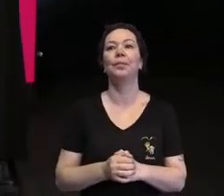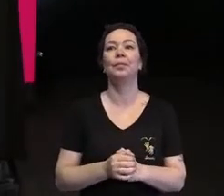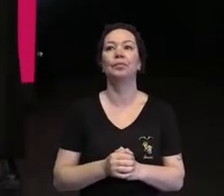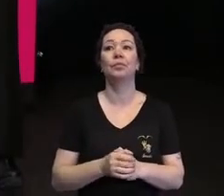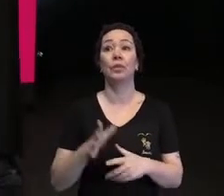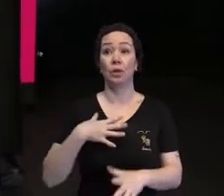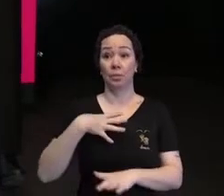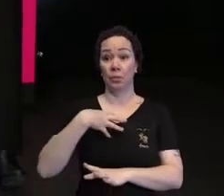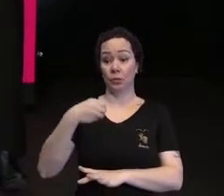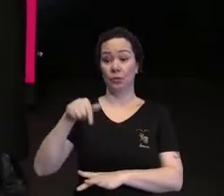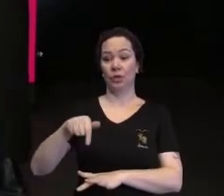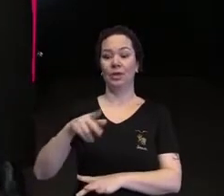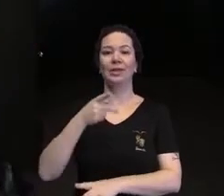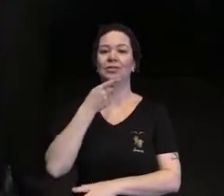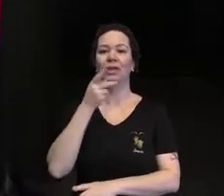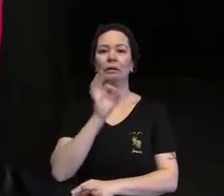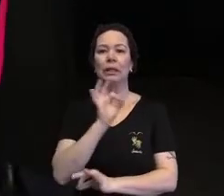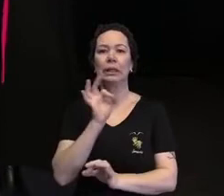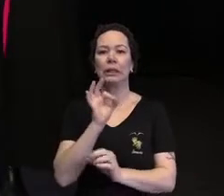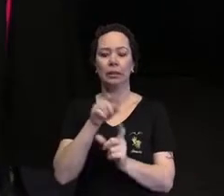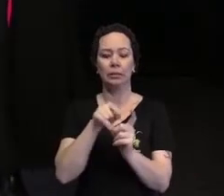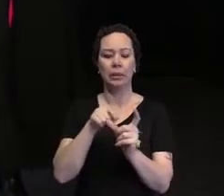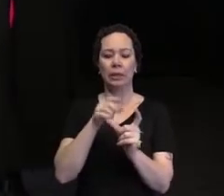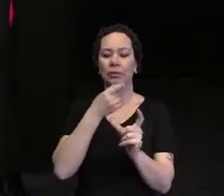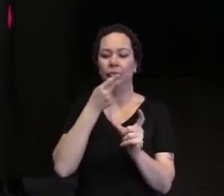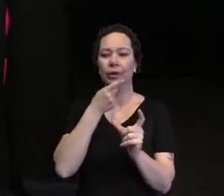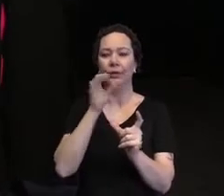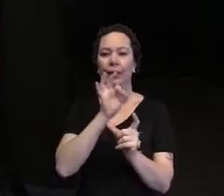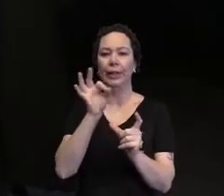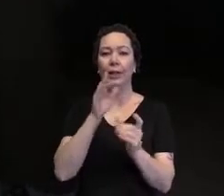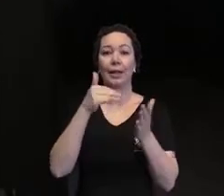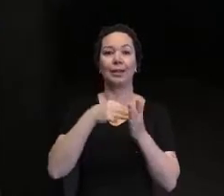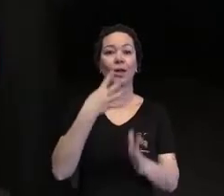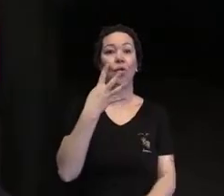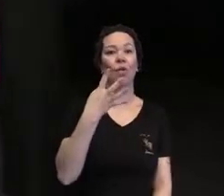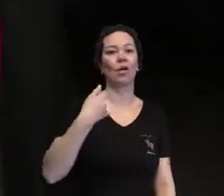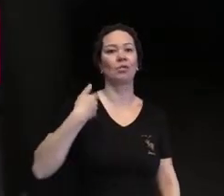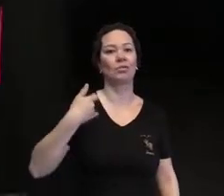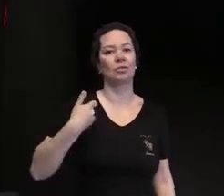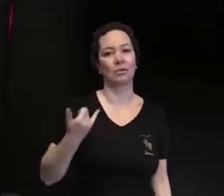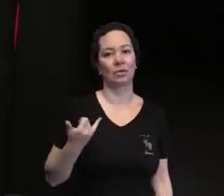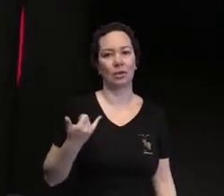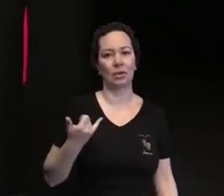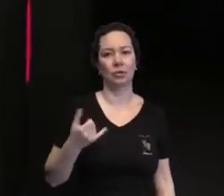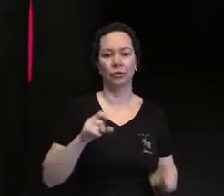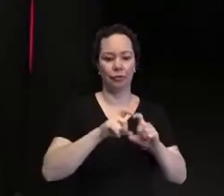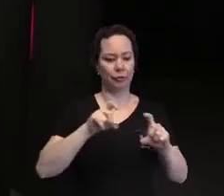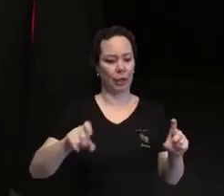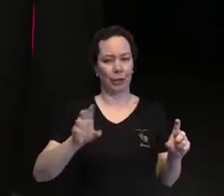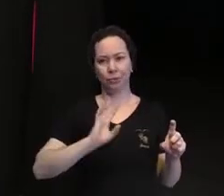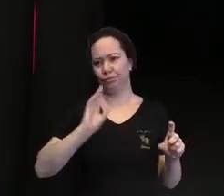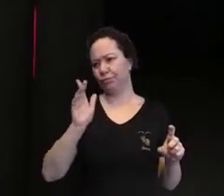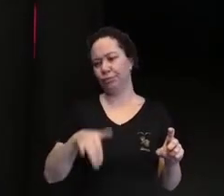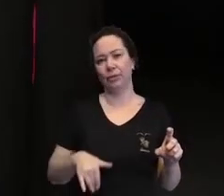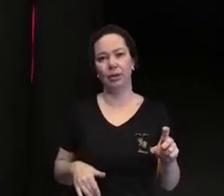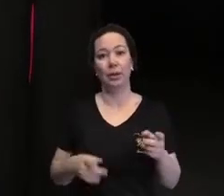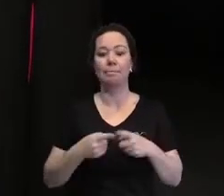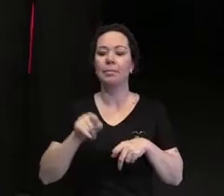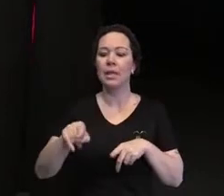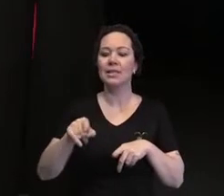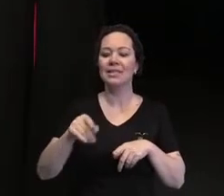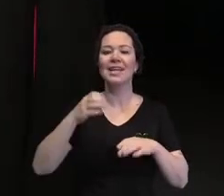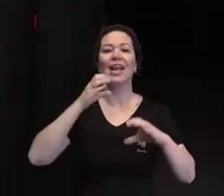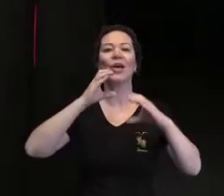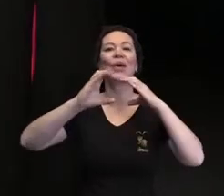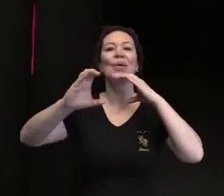Meu filho não falava uma palavra até os seus quatro anos de idade. Nenhuma palavra. Muito menos frase. Mas ele se comunicava